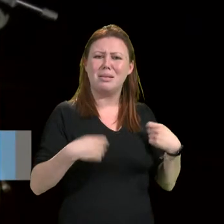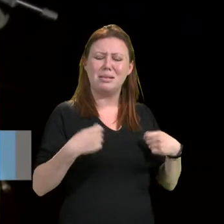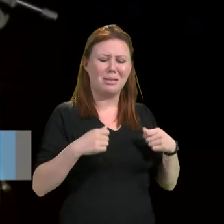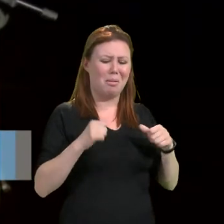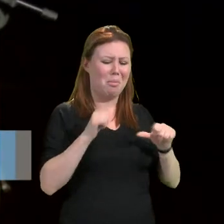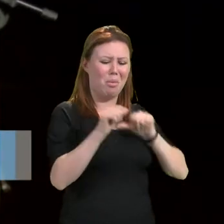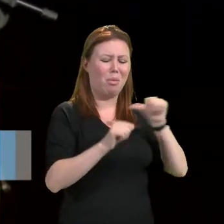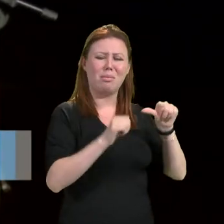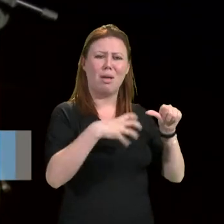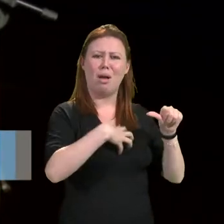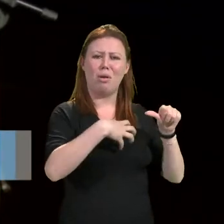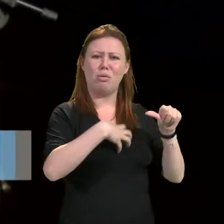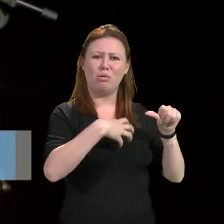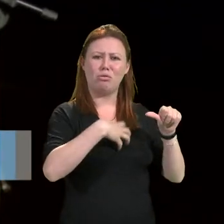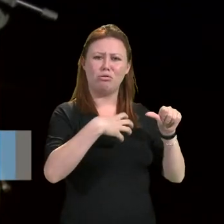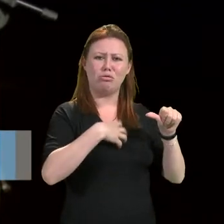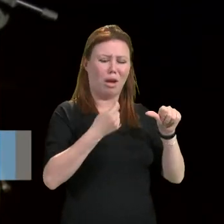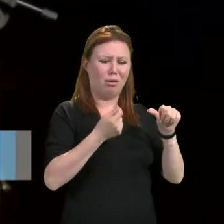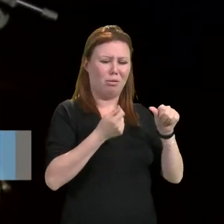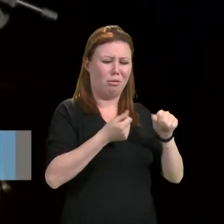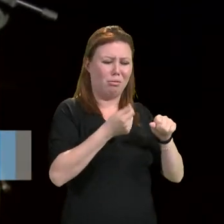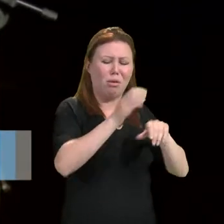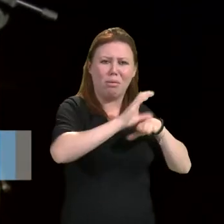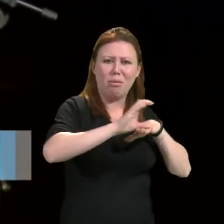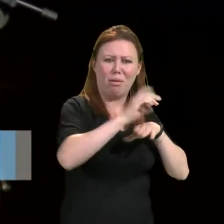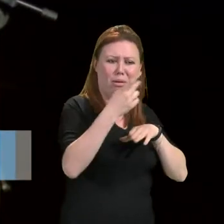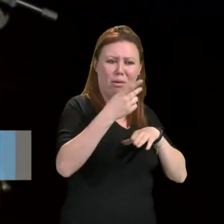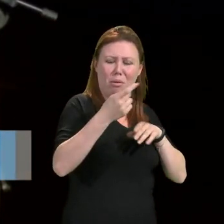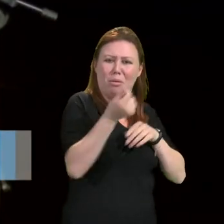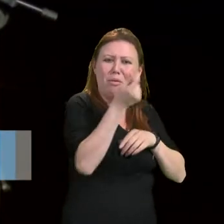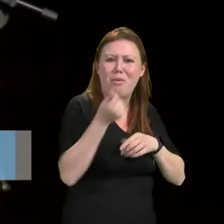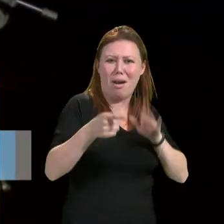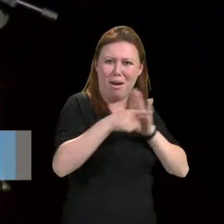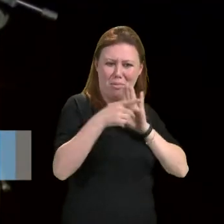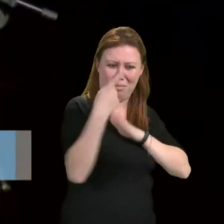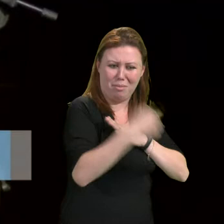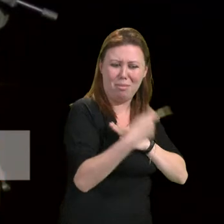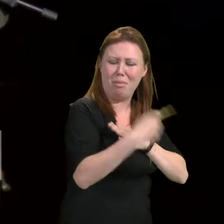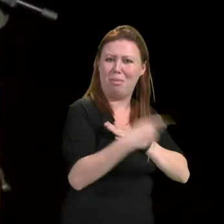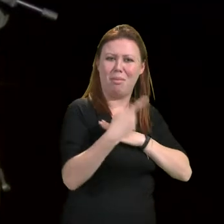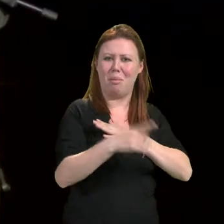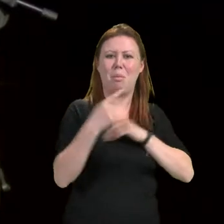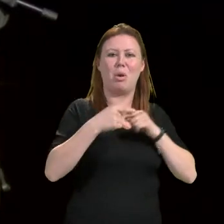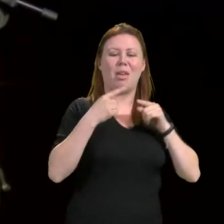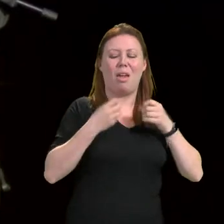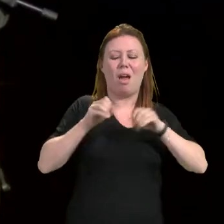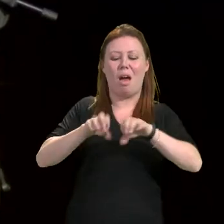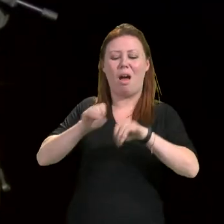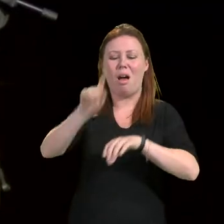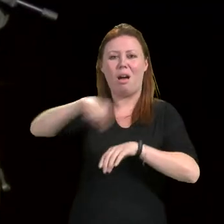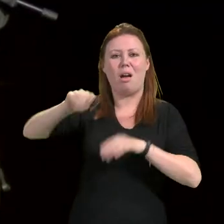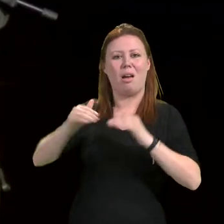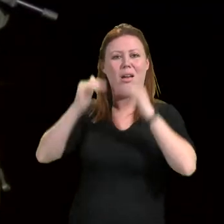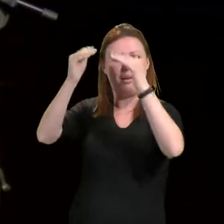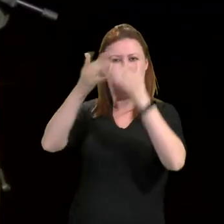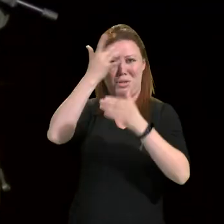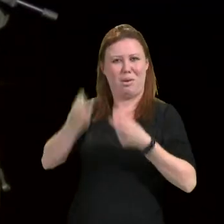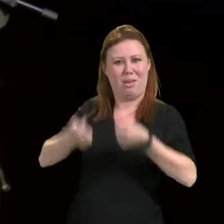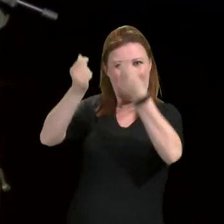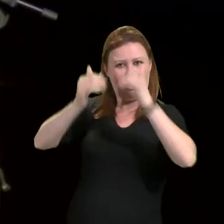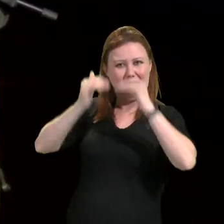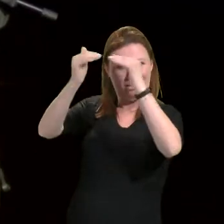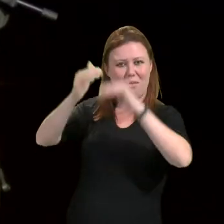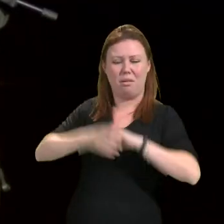formas de financiamento porque nós servimos à elite. Aqui, de novo, basta não brigar com os números. Num levantamento